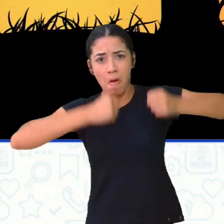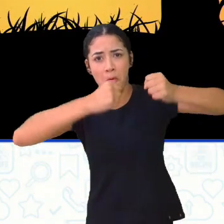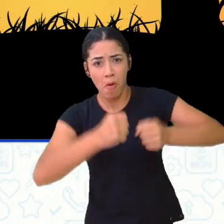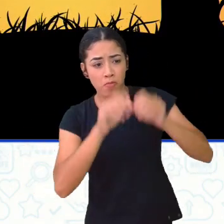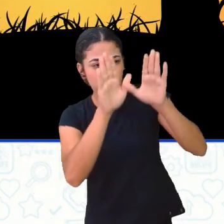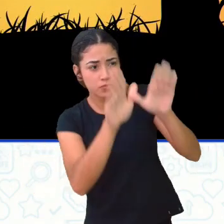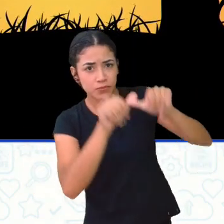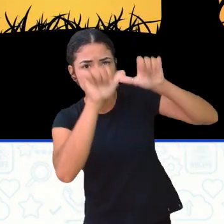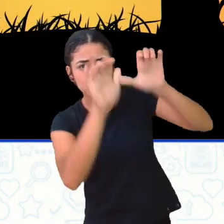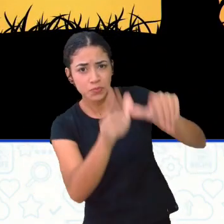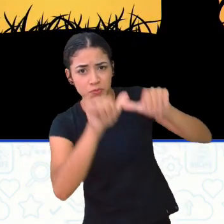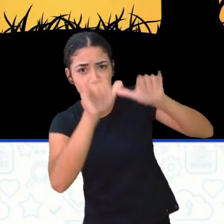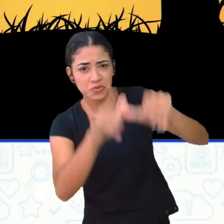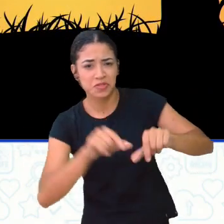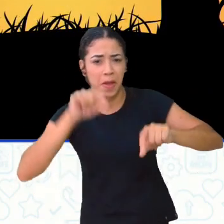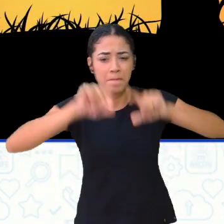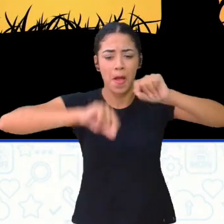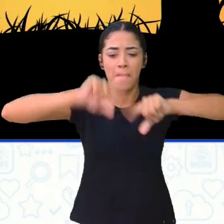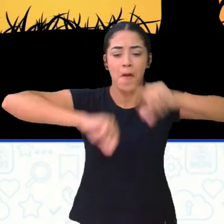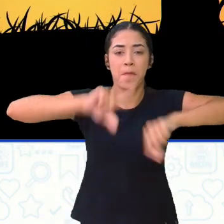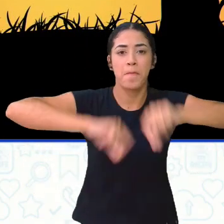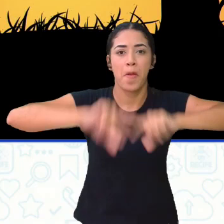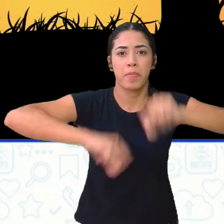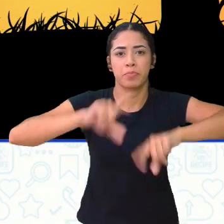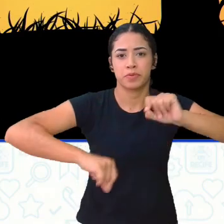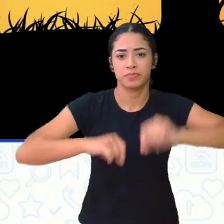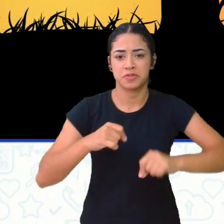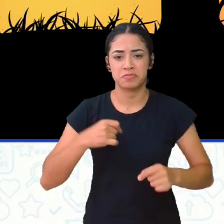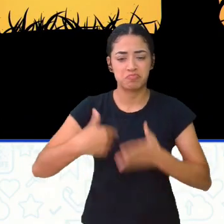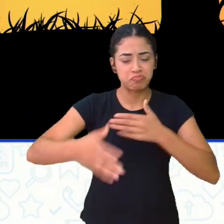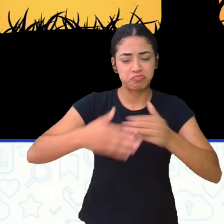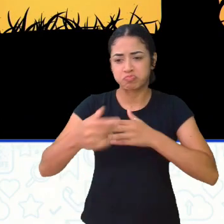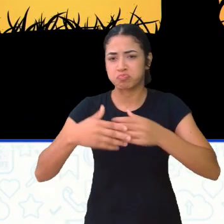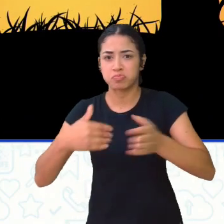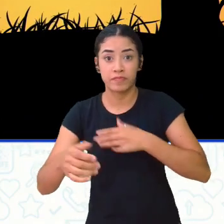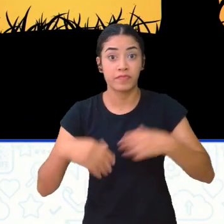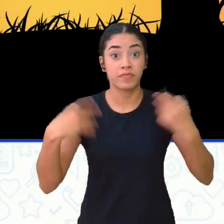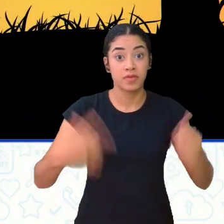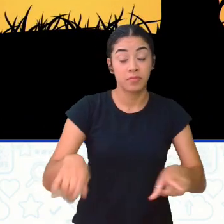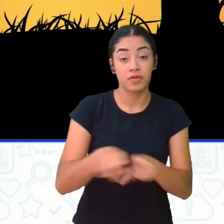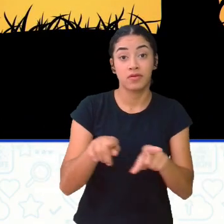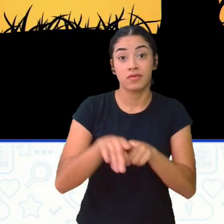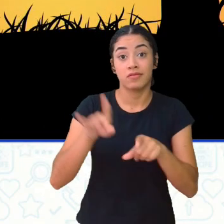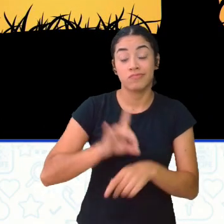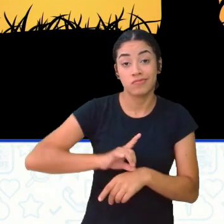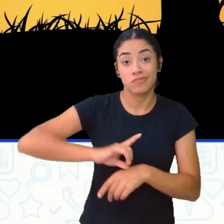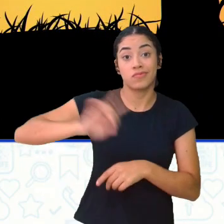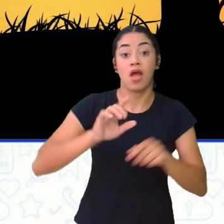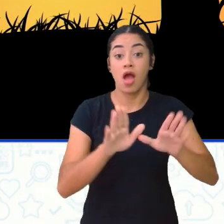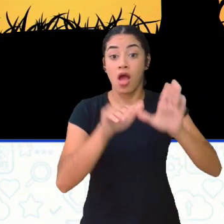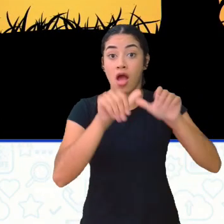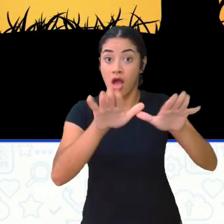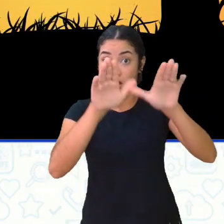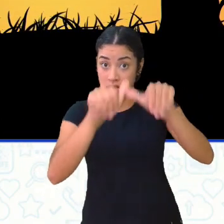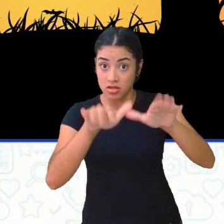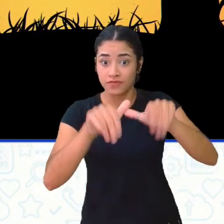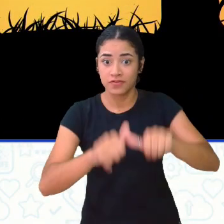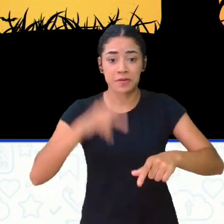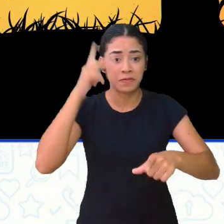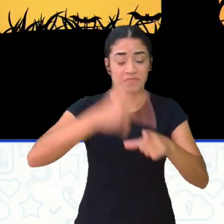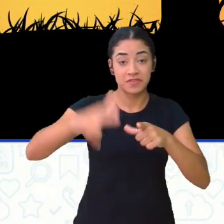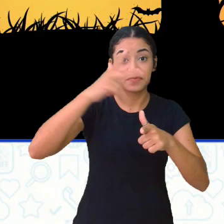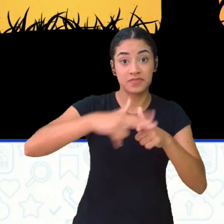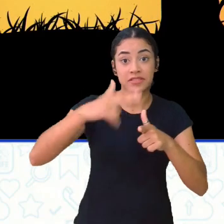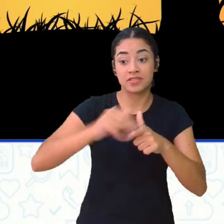aves que distribuía picadas a torto e a direito. Os donos das asas estavam vencendo a batalha e por isso ele voou